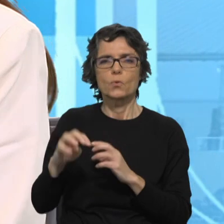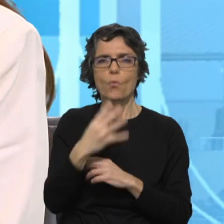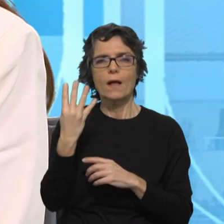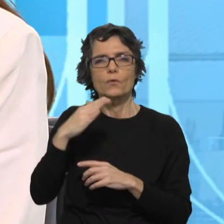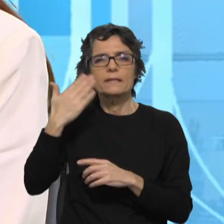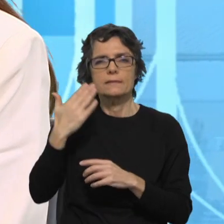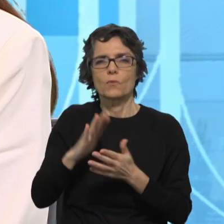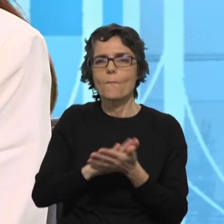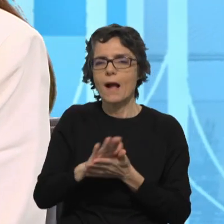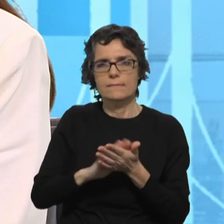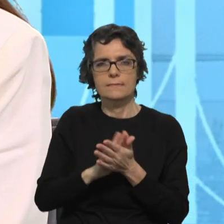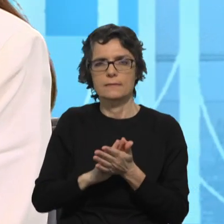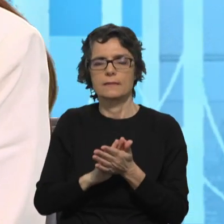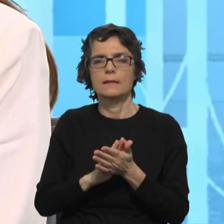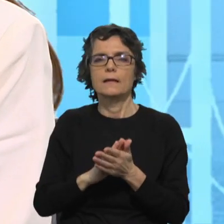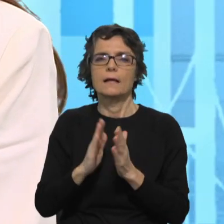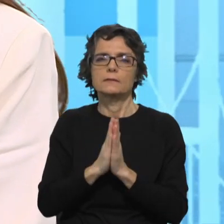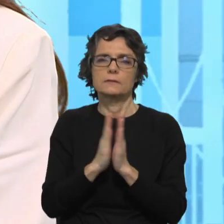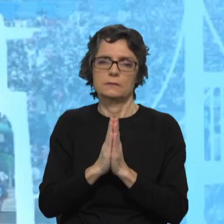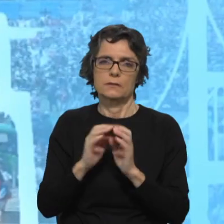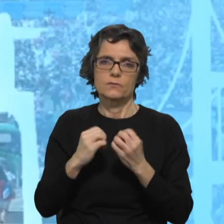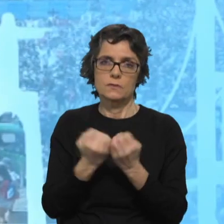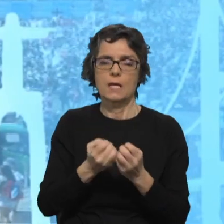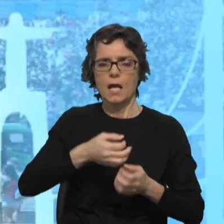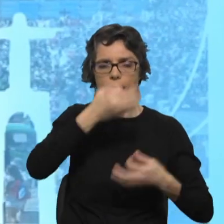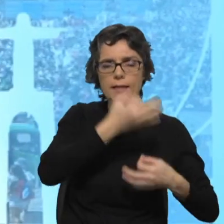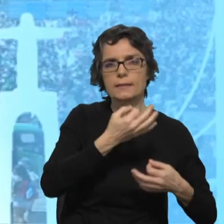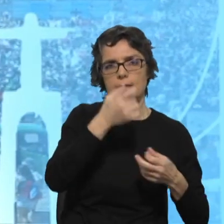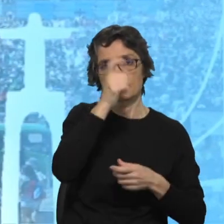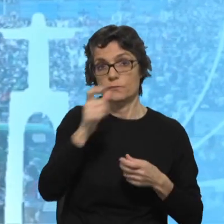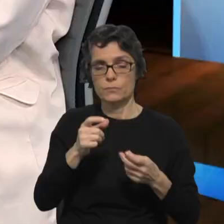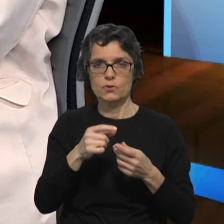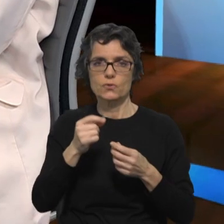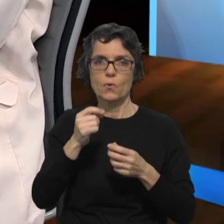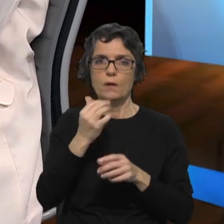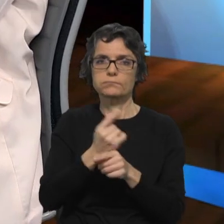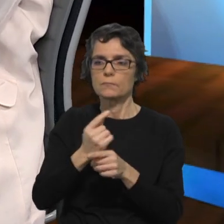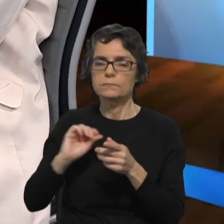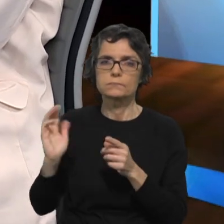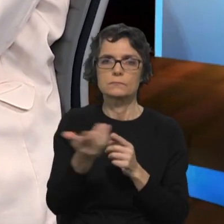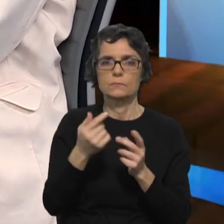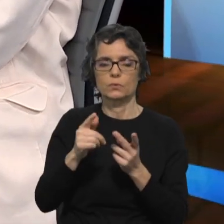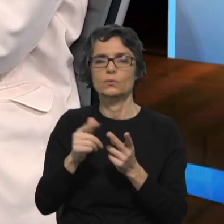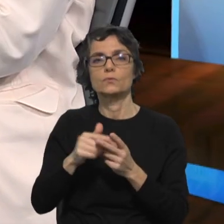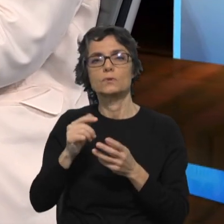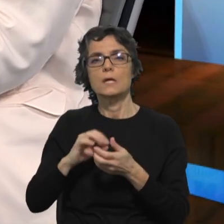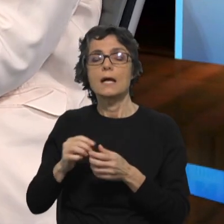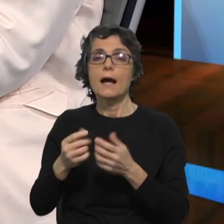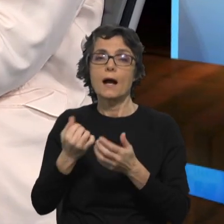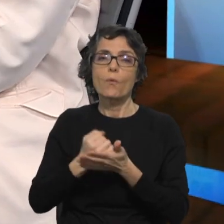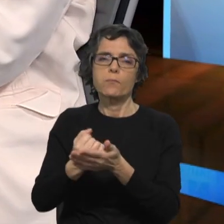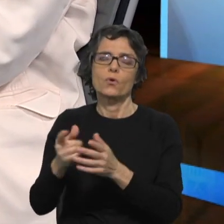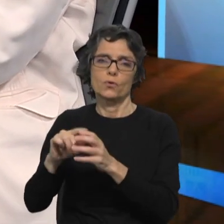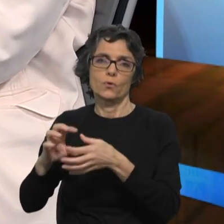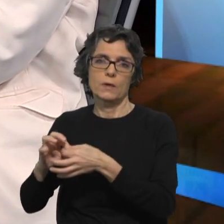fundamentais da doutrina social da Igreja, a dignidade da pessoa humana, o bem comum, a subsidiariedade e a solidariedade. São palavras